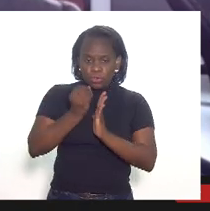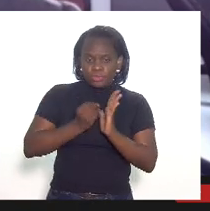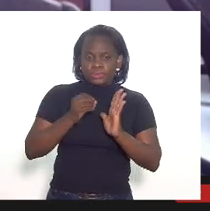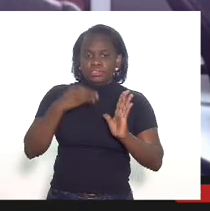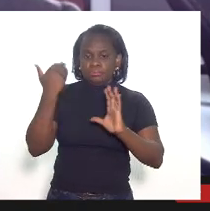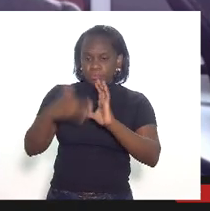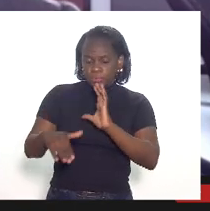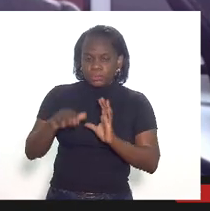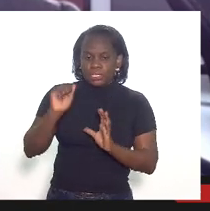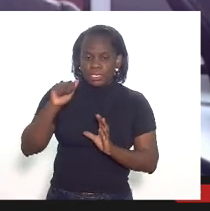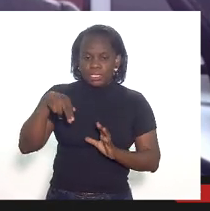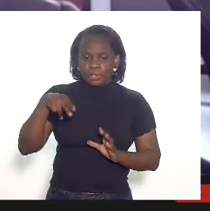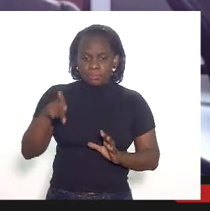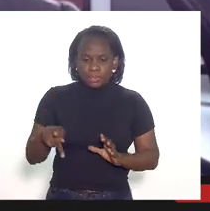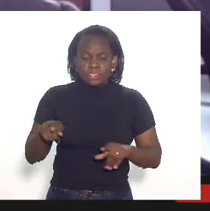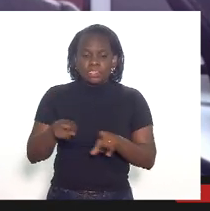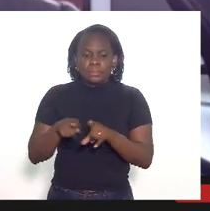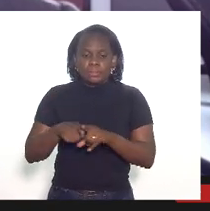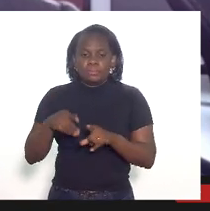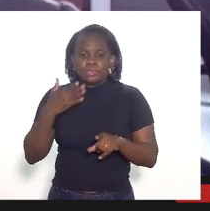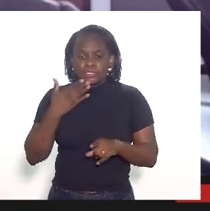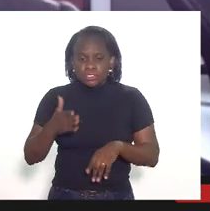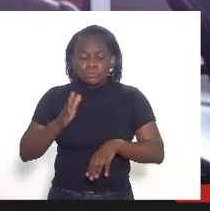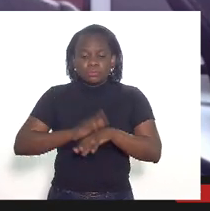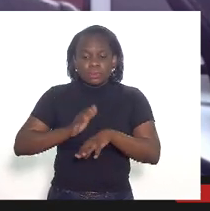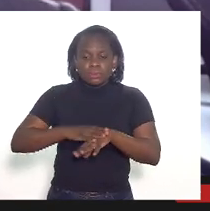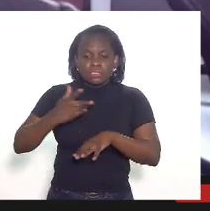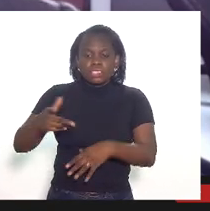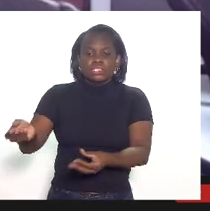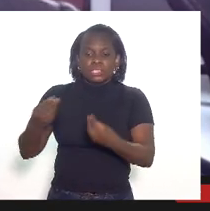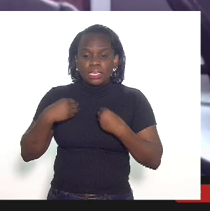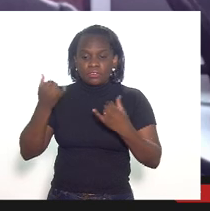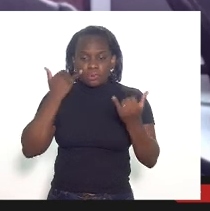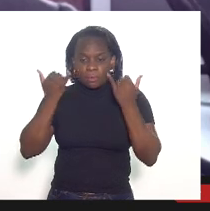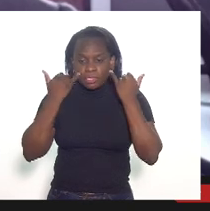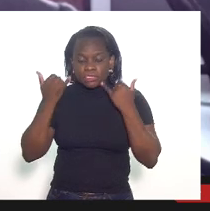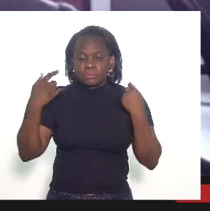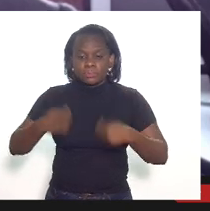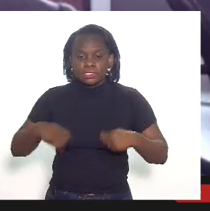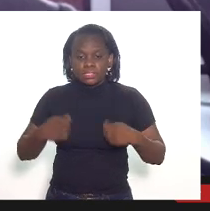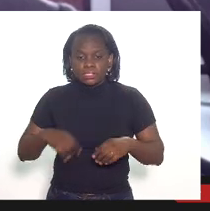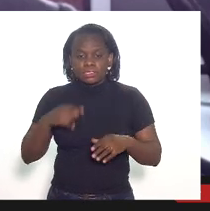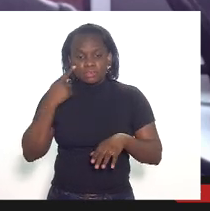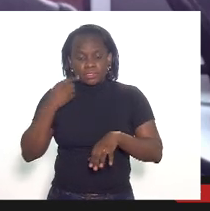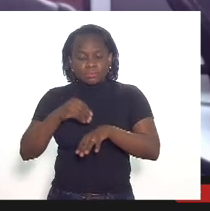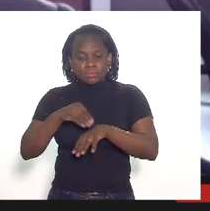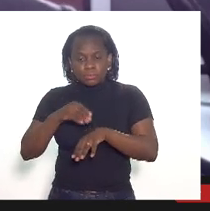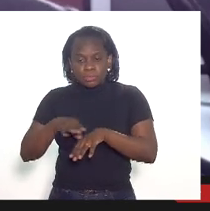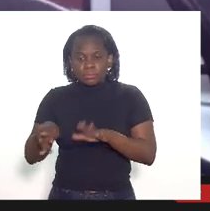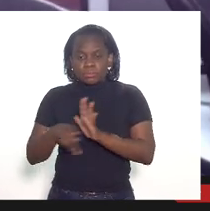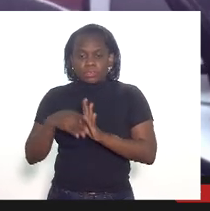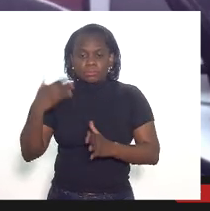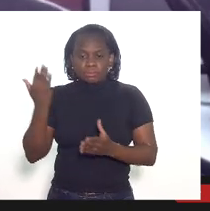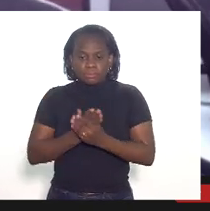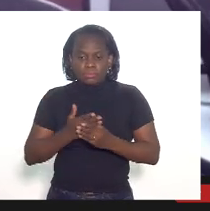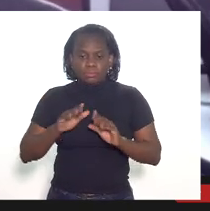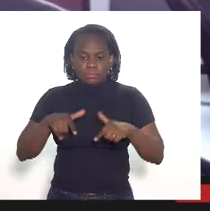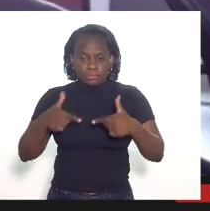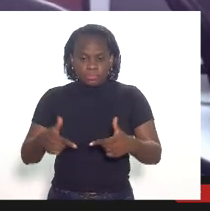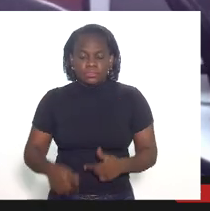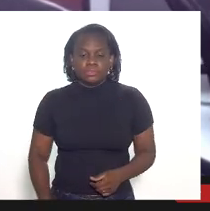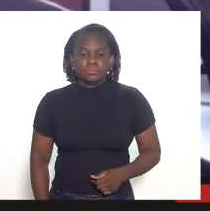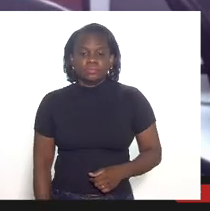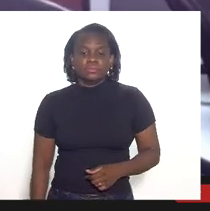também pedindo para que a entidade disponibilizasse as informações necessárias a instrução da referida ação fiscal e aí eu chamo atenção